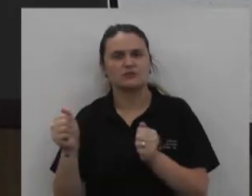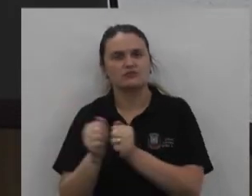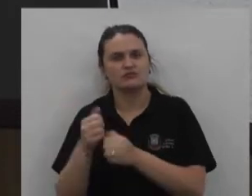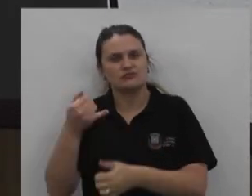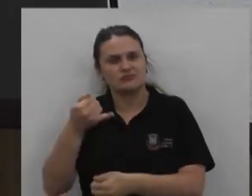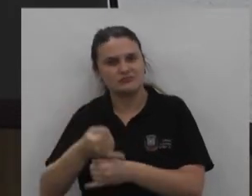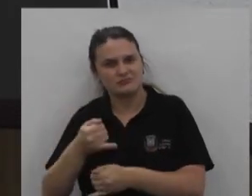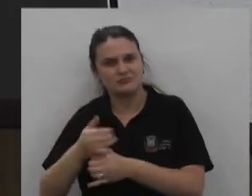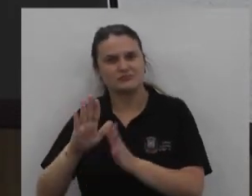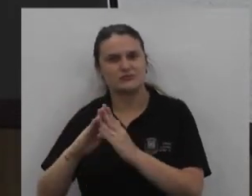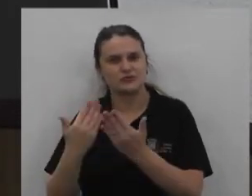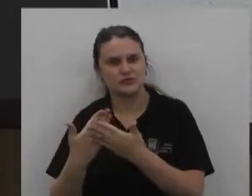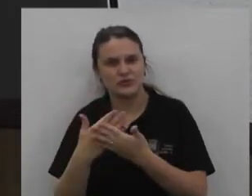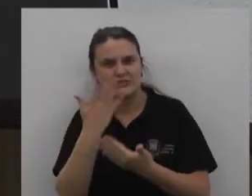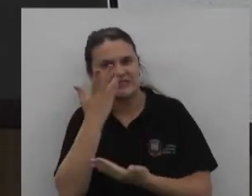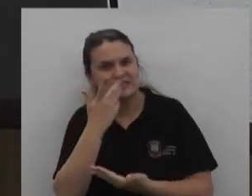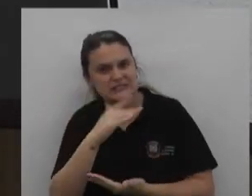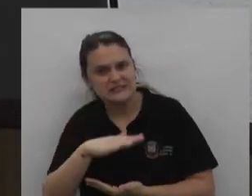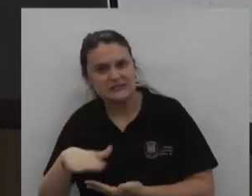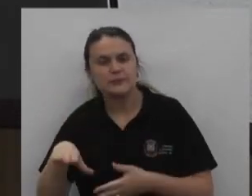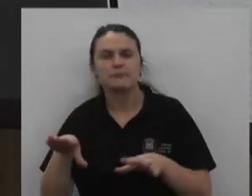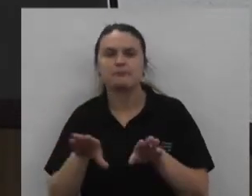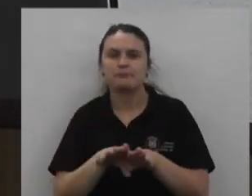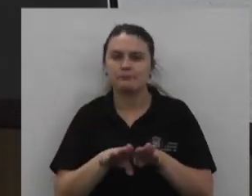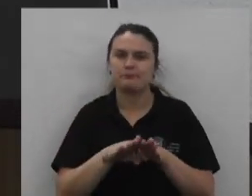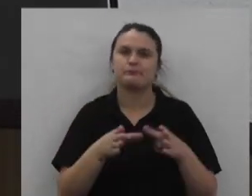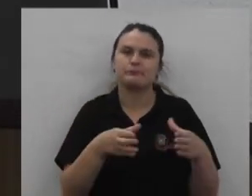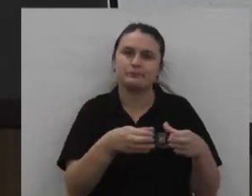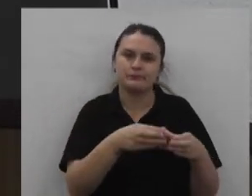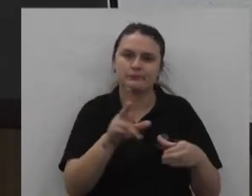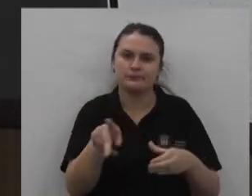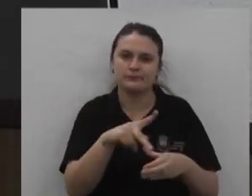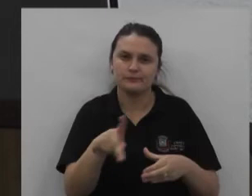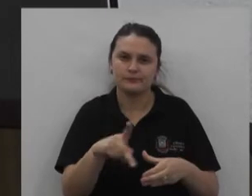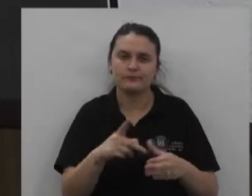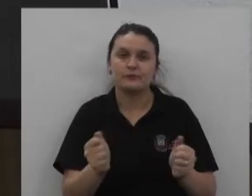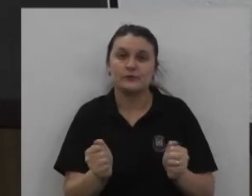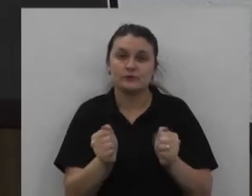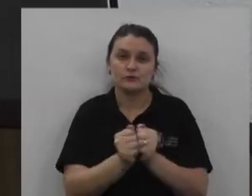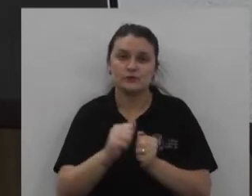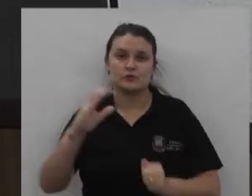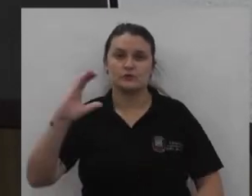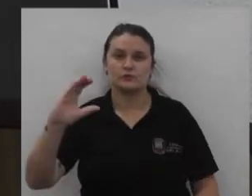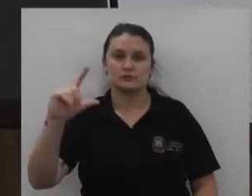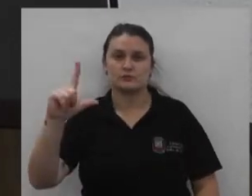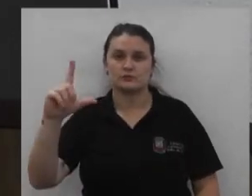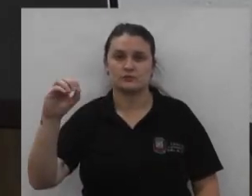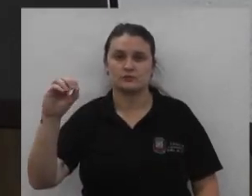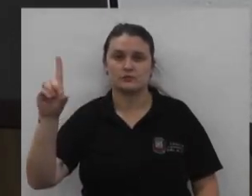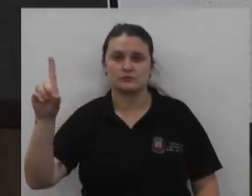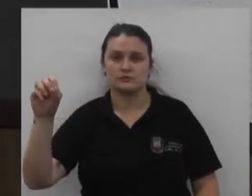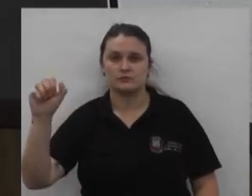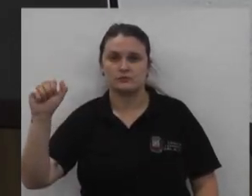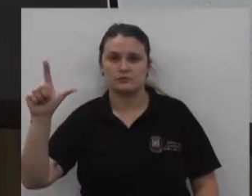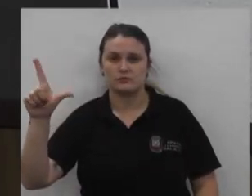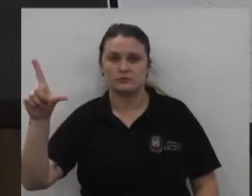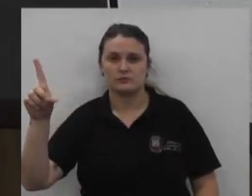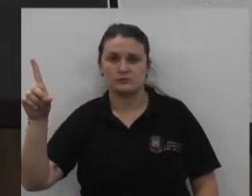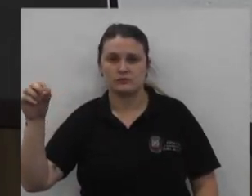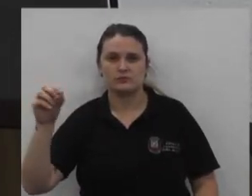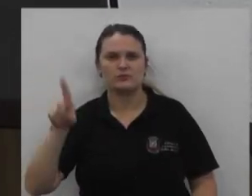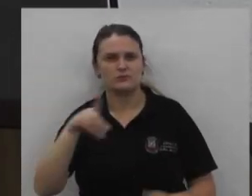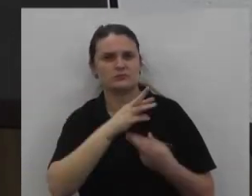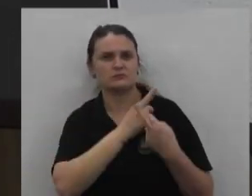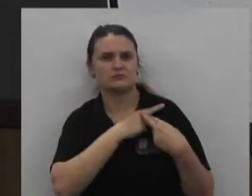CEMEIS O pessoal Da educação Junto com Clodoaldo Do planejamento Também